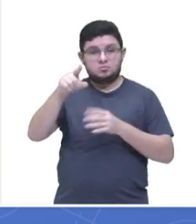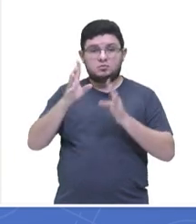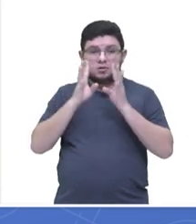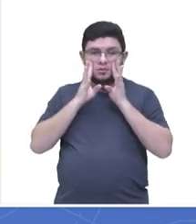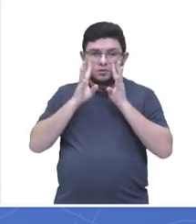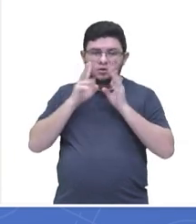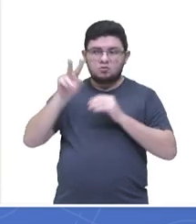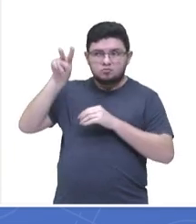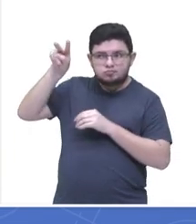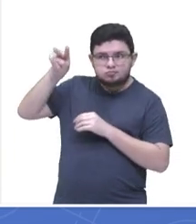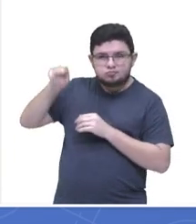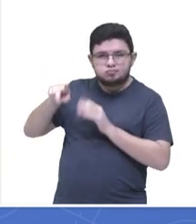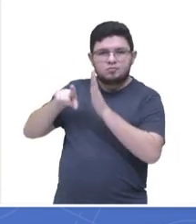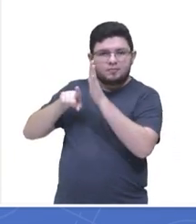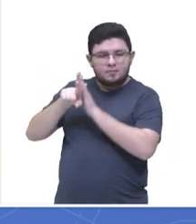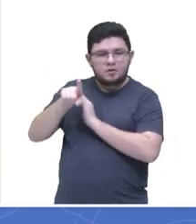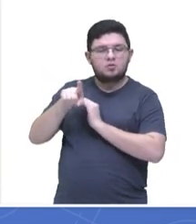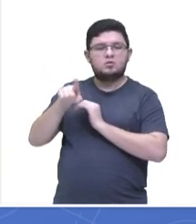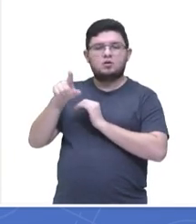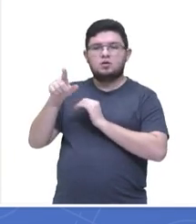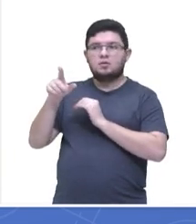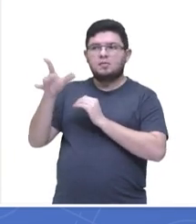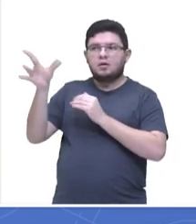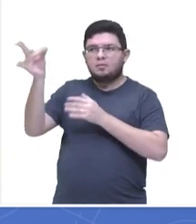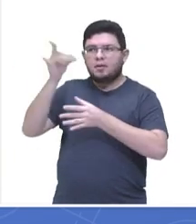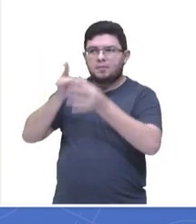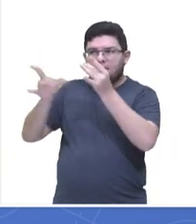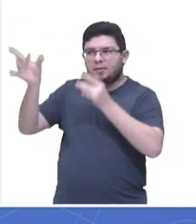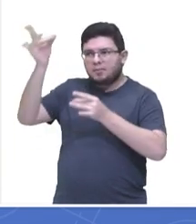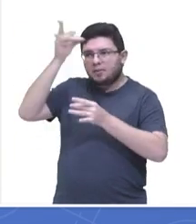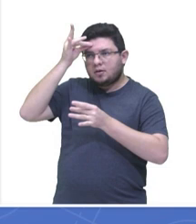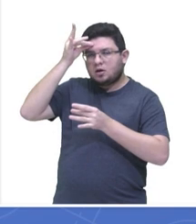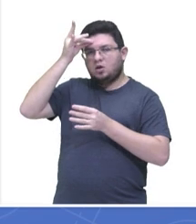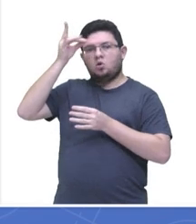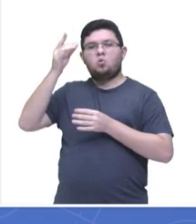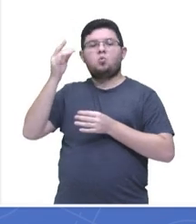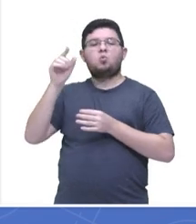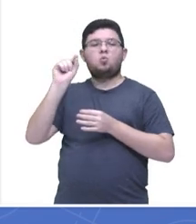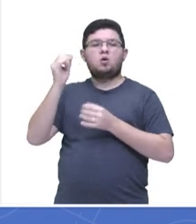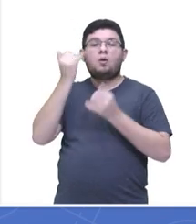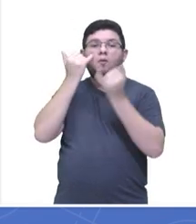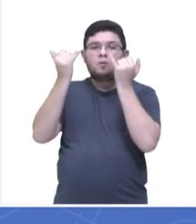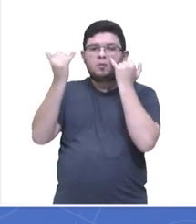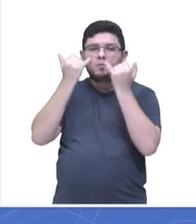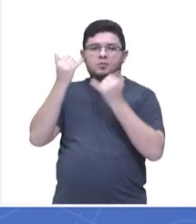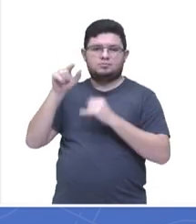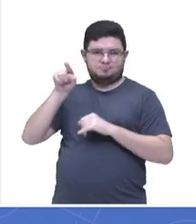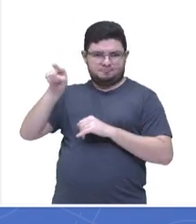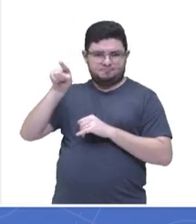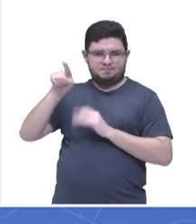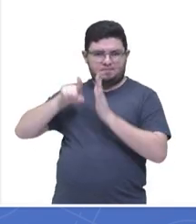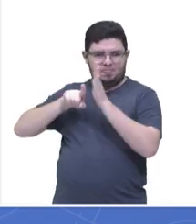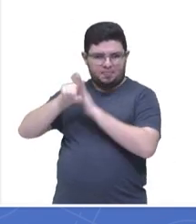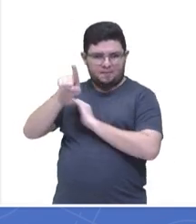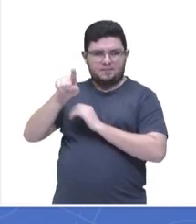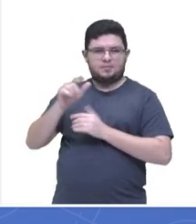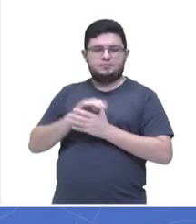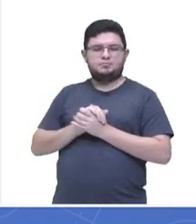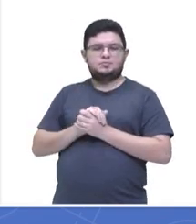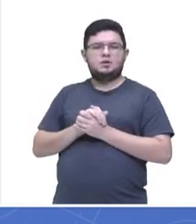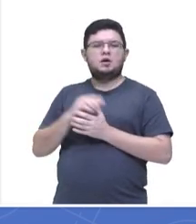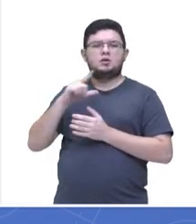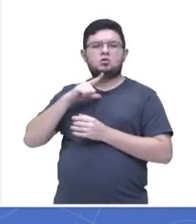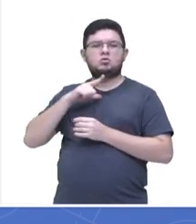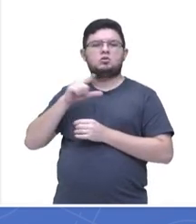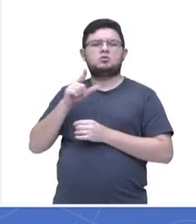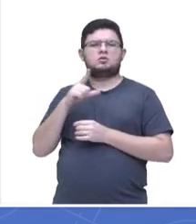tem que ler a questão e tem que retirar os dados da questão, não é? Então, leia com cuidado, olha. Um corpúsculo eletrizado, quer dizer,